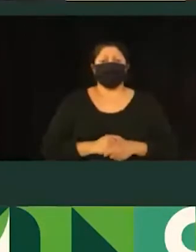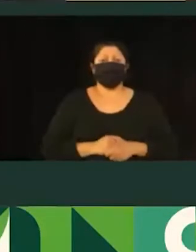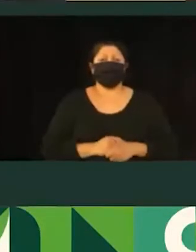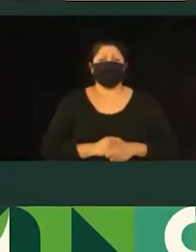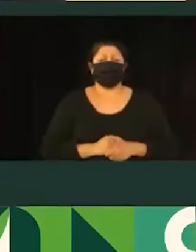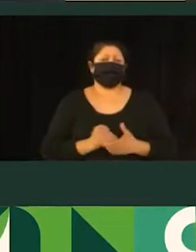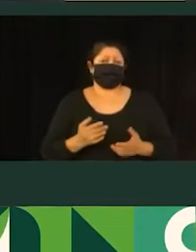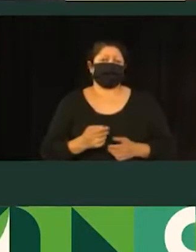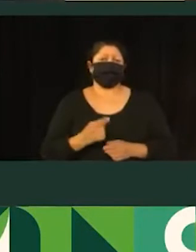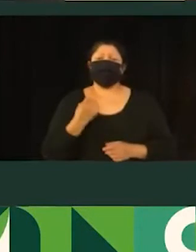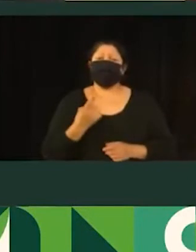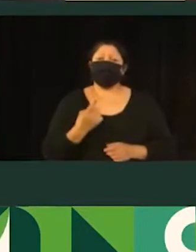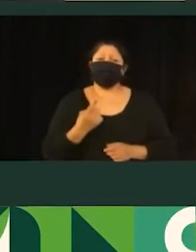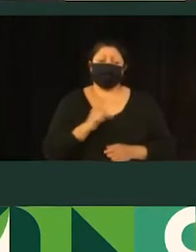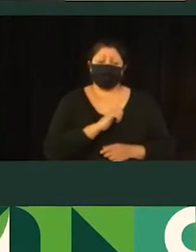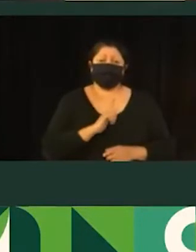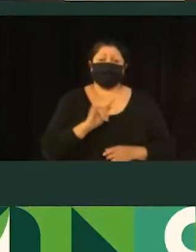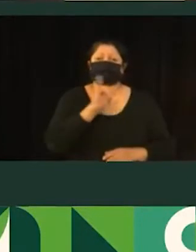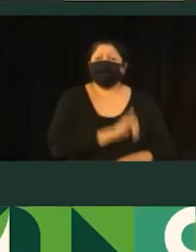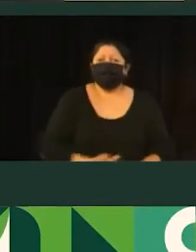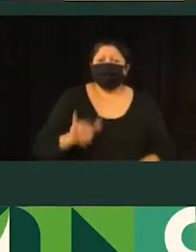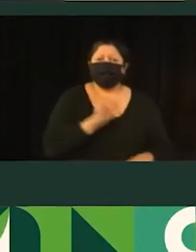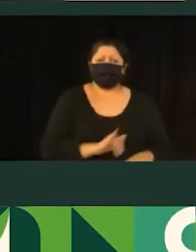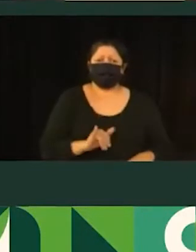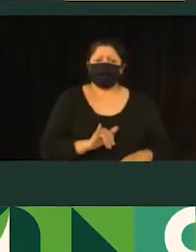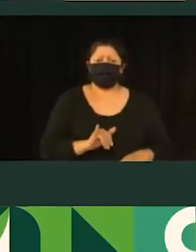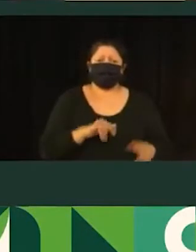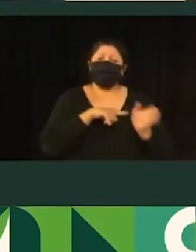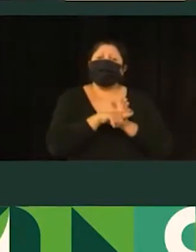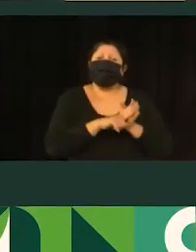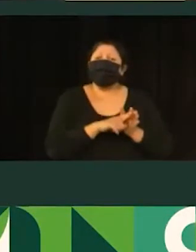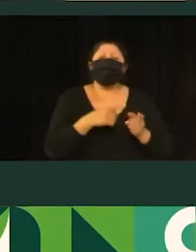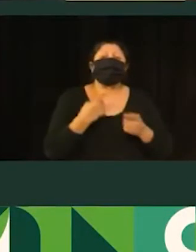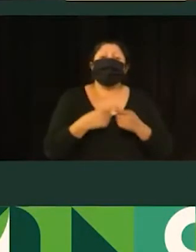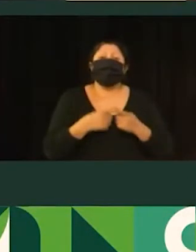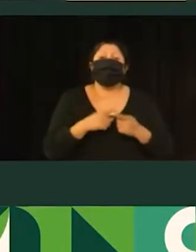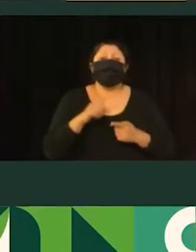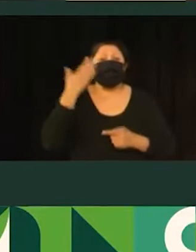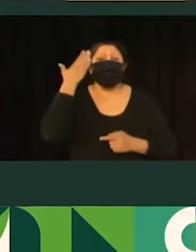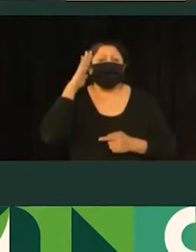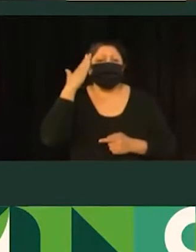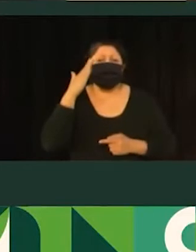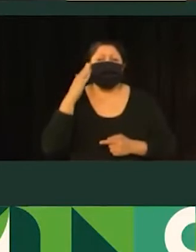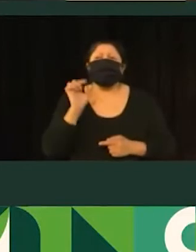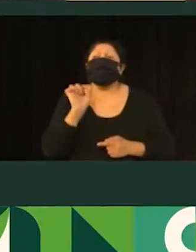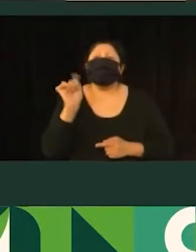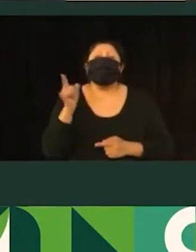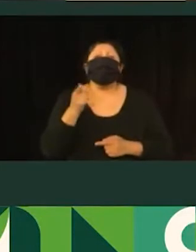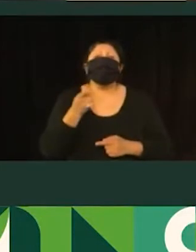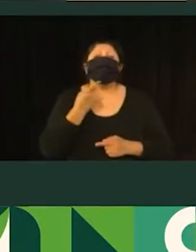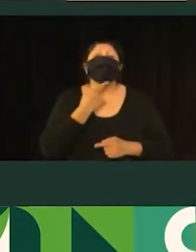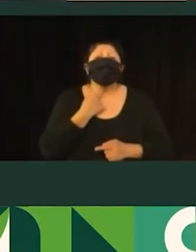Então, aqui, uma das importâncias desse tipo de pesquisa é a gente poder entender quais são os desejos de